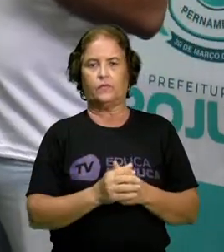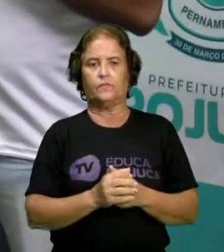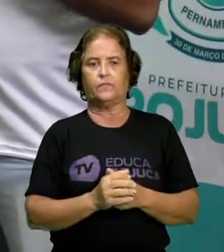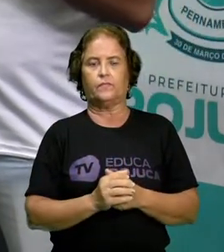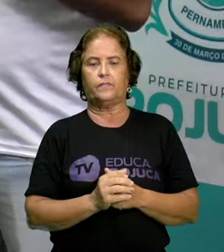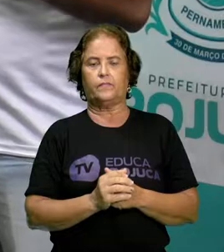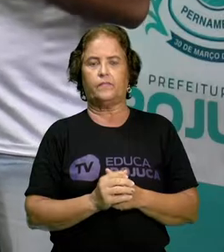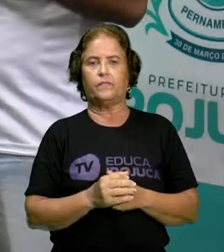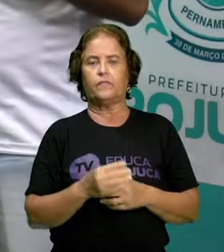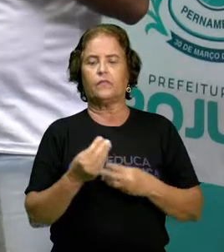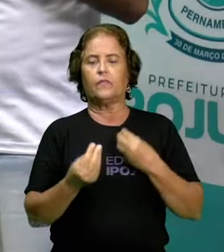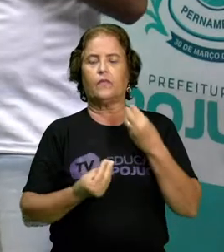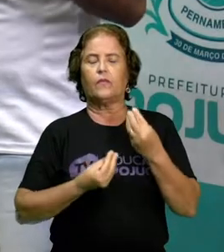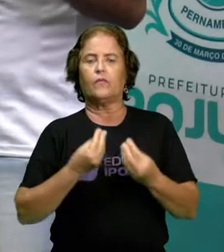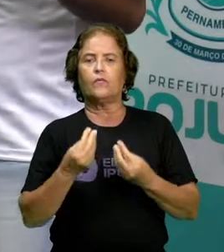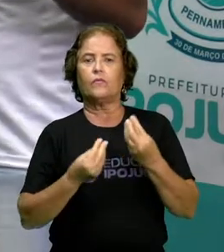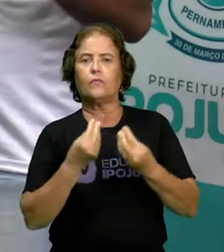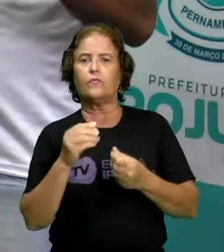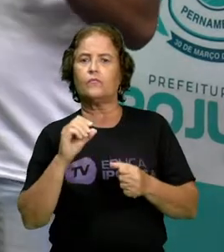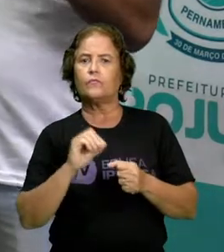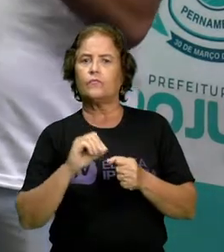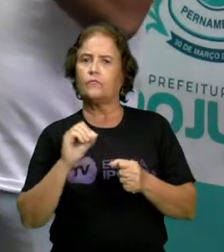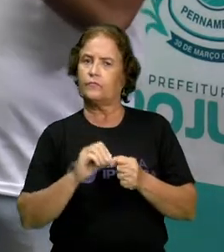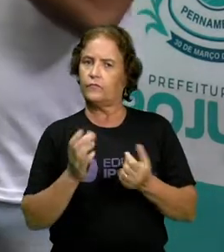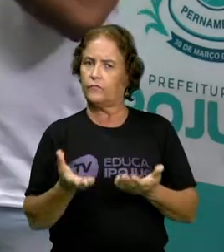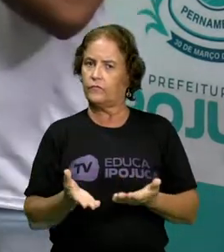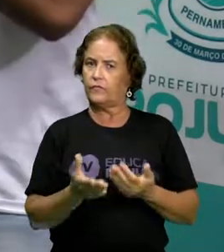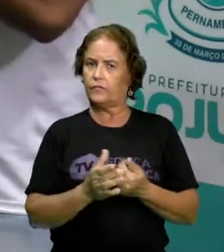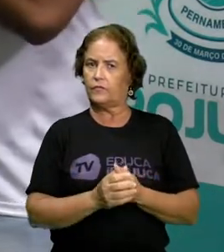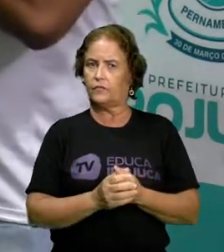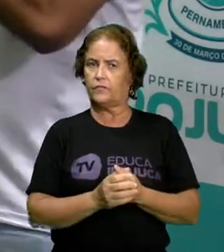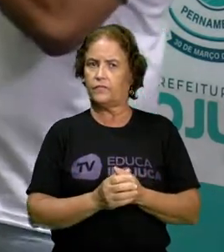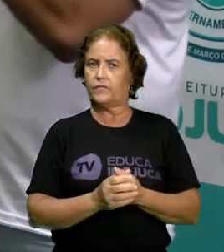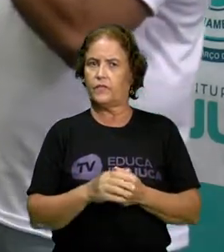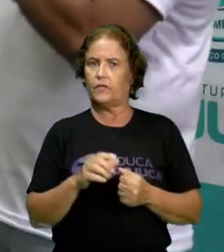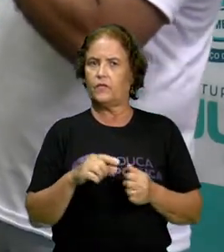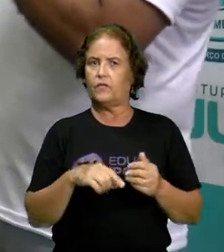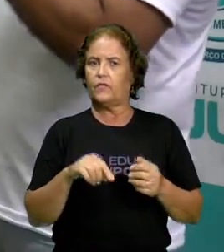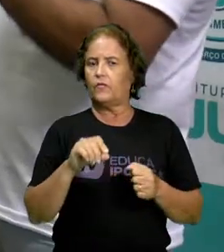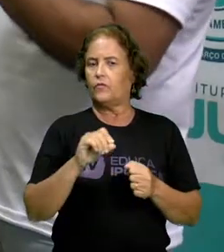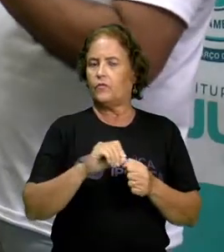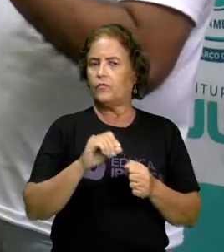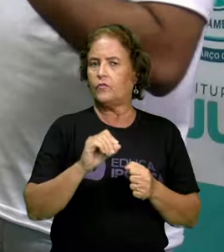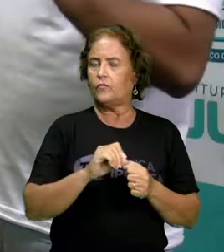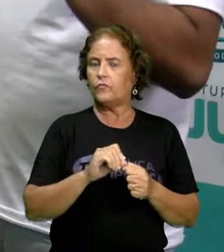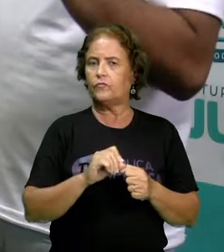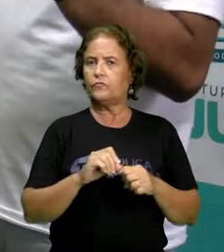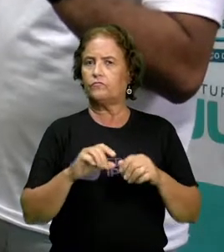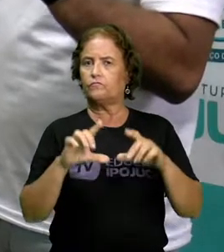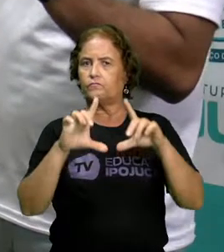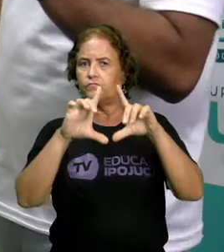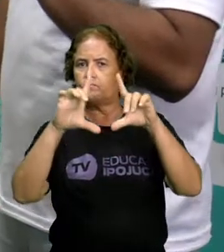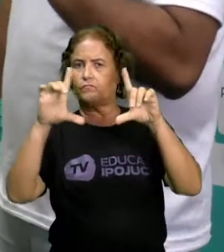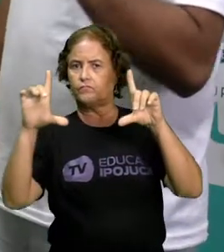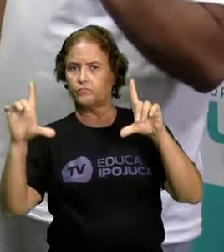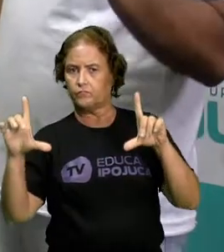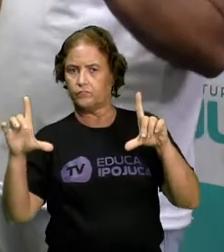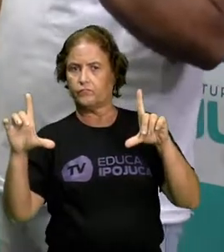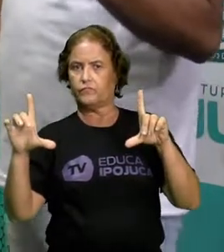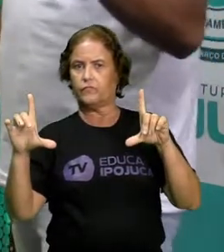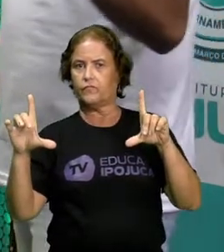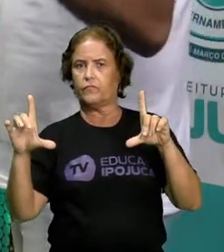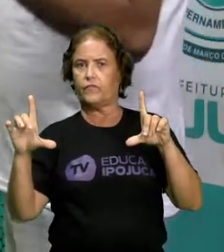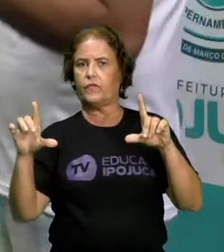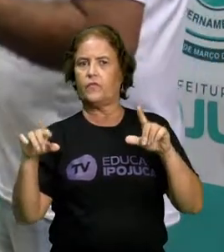Como que eu faço isso? Eu preparei esse quadro com a estrutura da frase para que vocês não